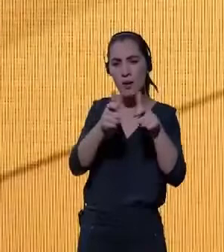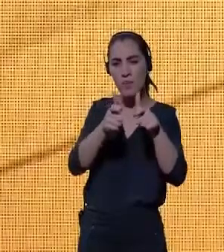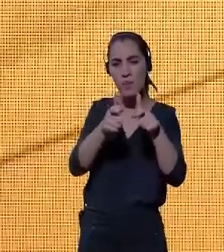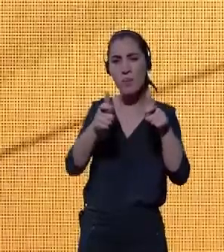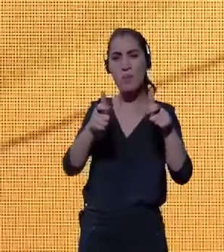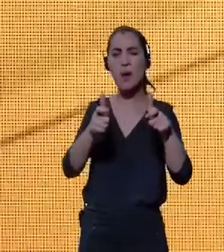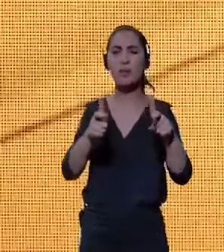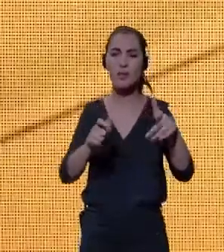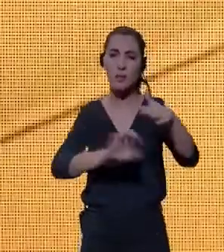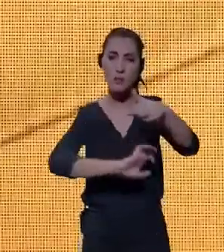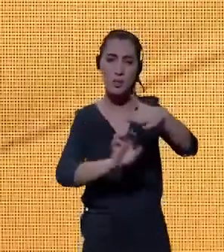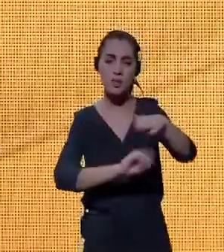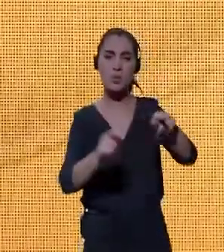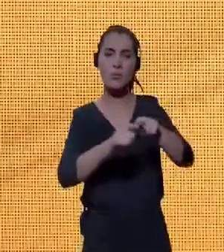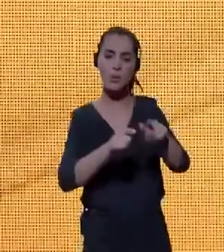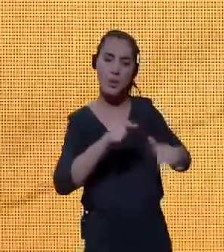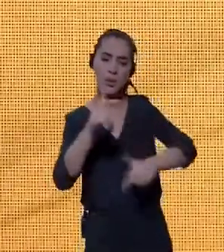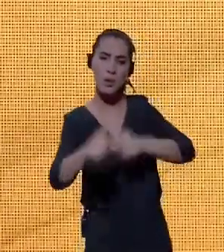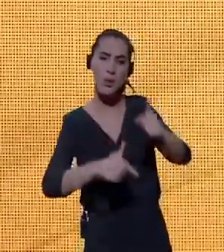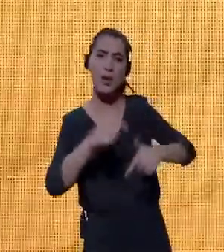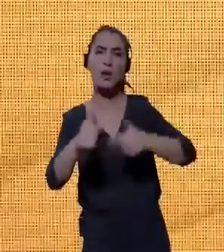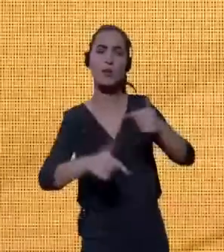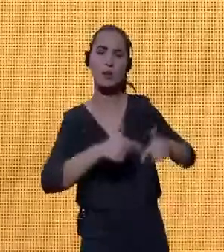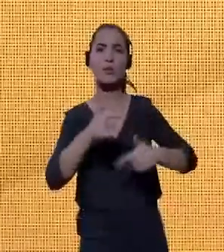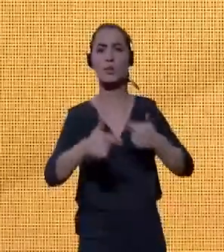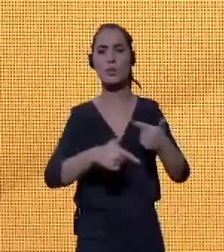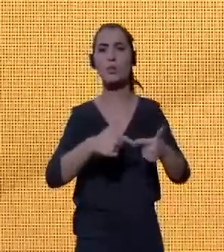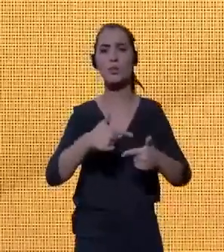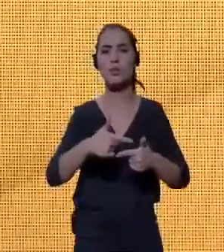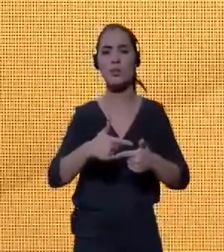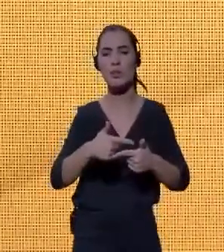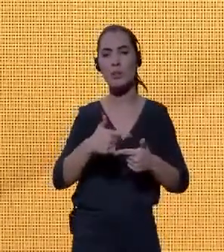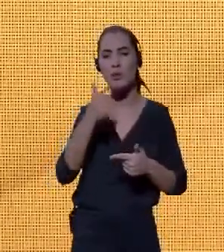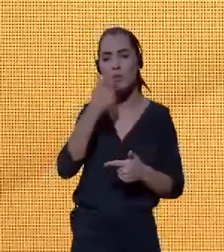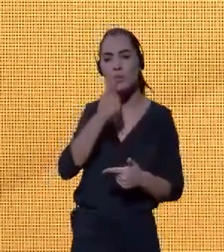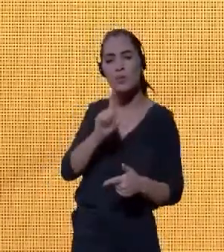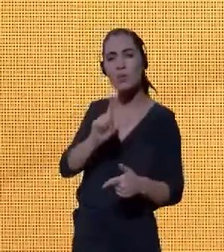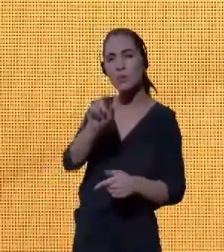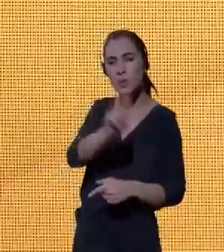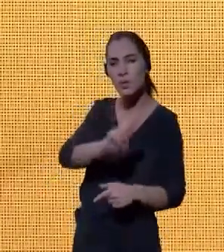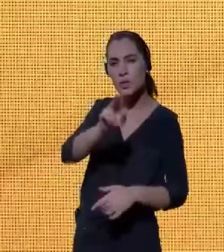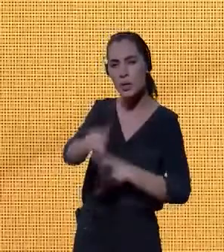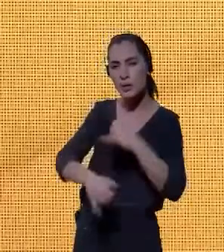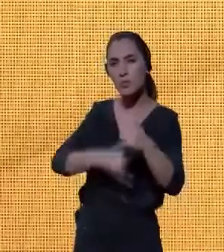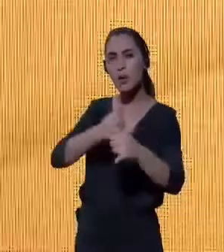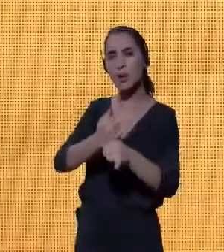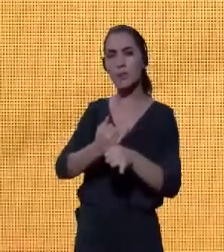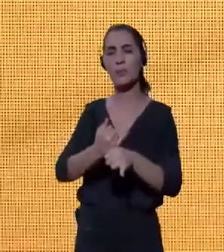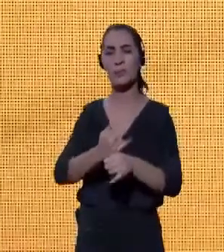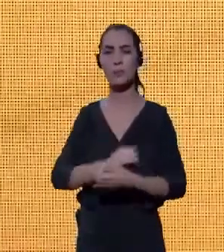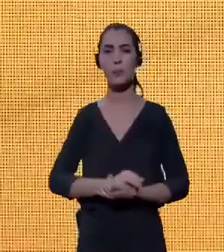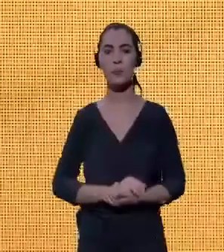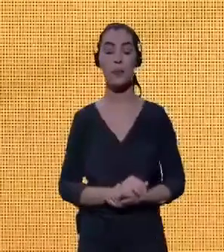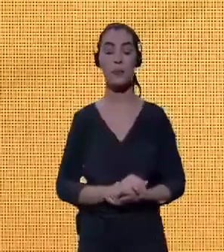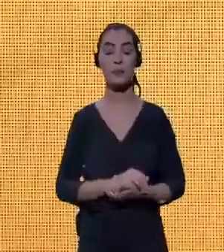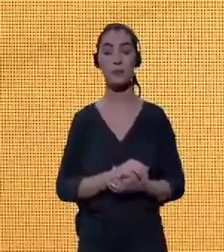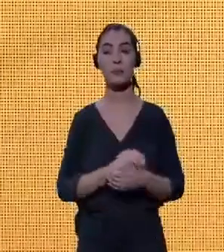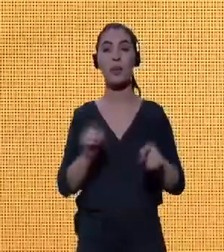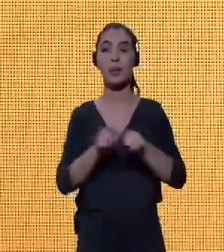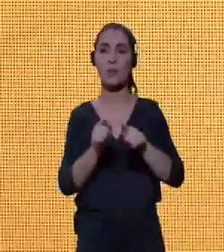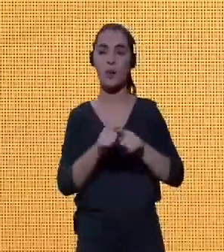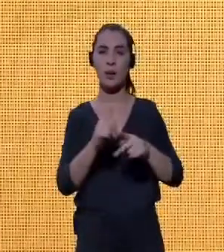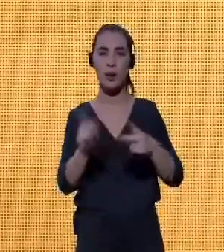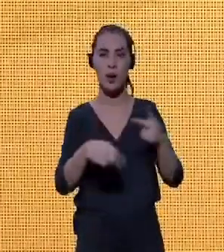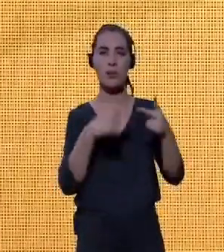trabalhadores e trabalhadoras para cadeias produtivas digitalizadas. Temos também uma segunda missão, que